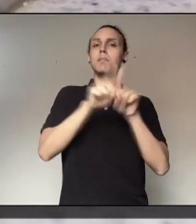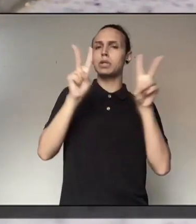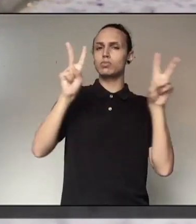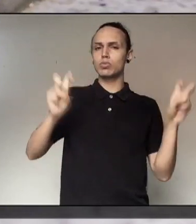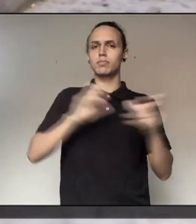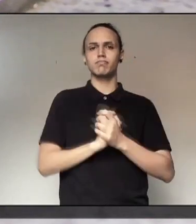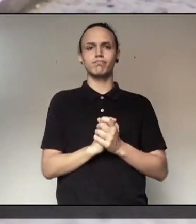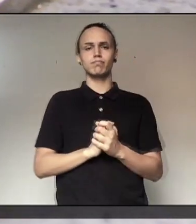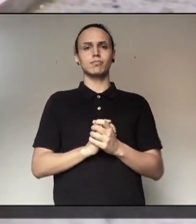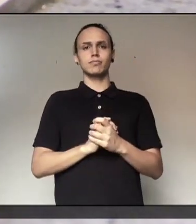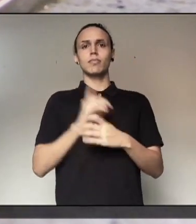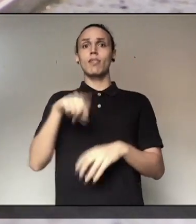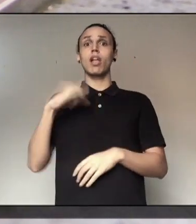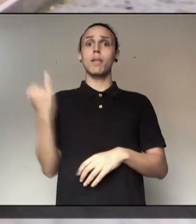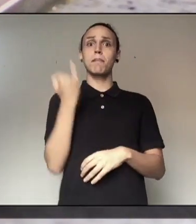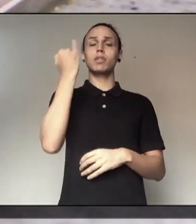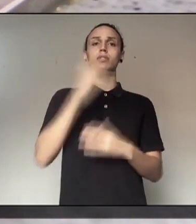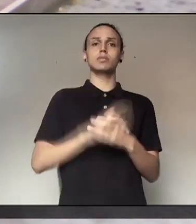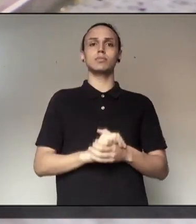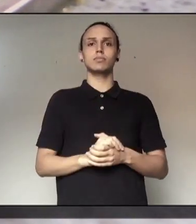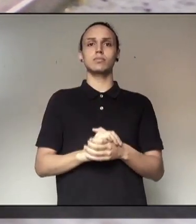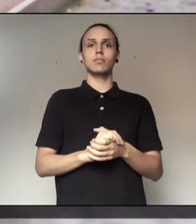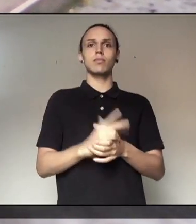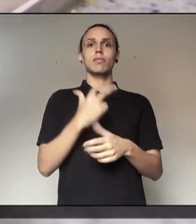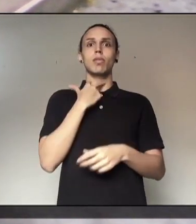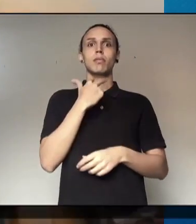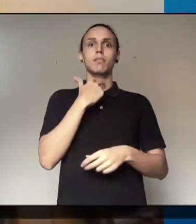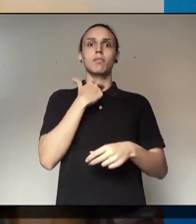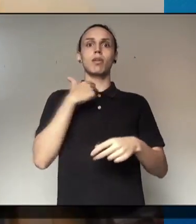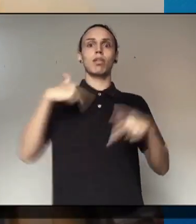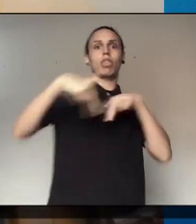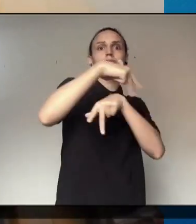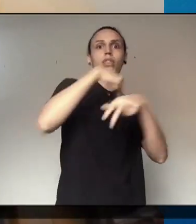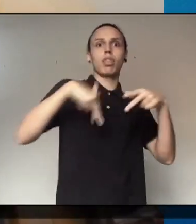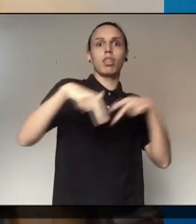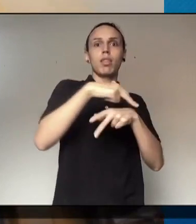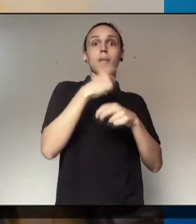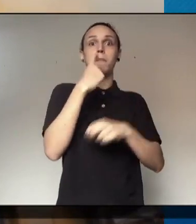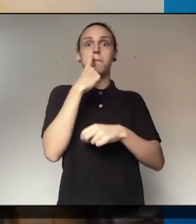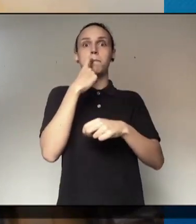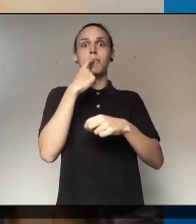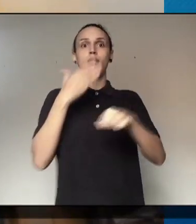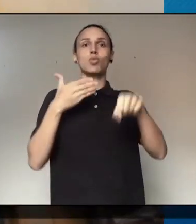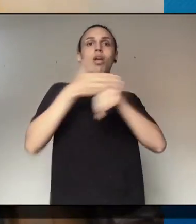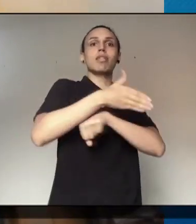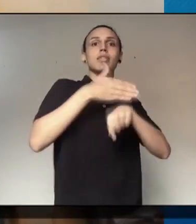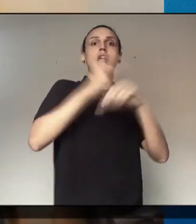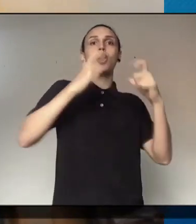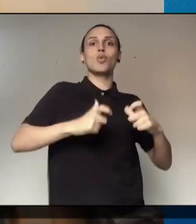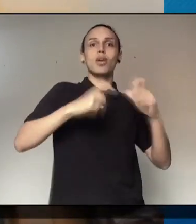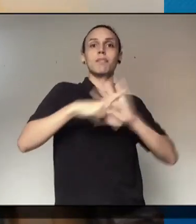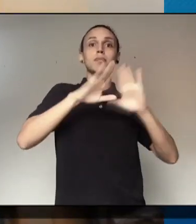alimentação escolar como um ponto crítico. Então, tem recomendações nesse ponto também. É muito importante que a gente não tenha